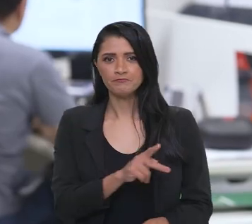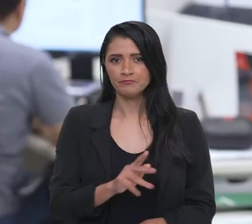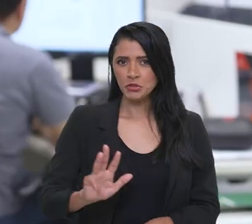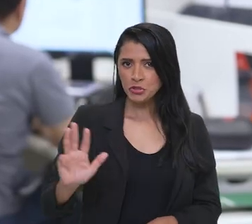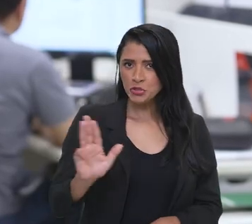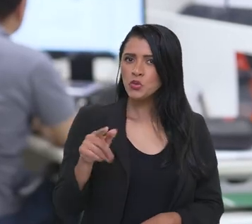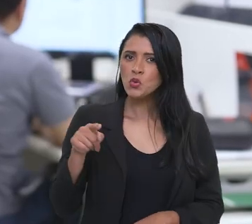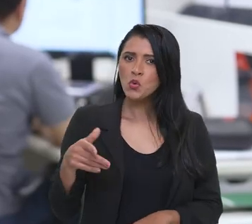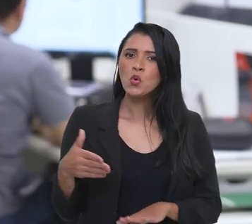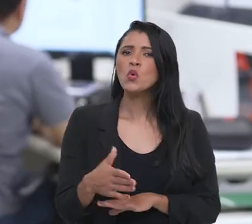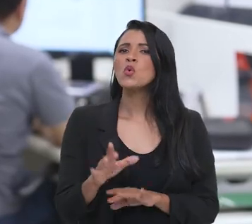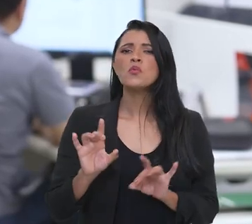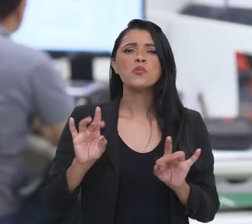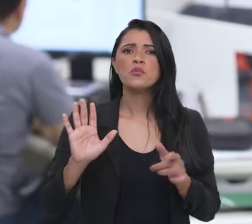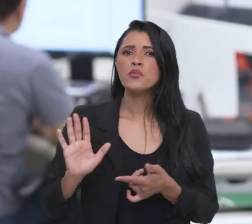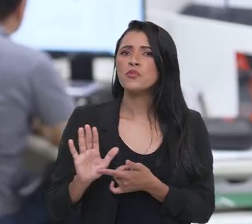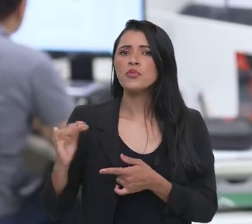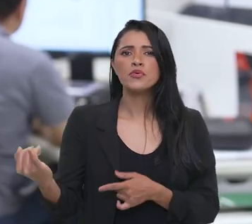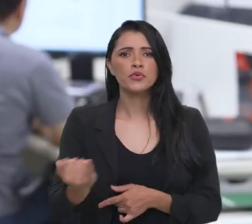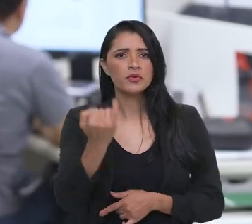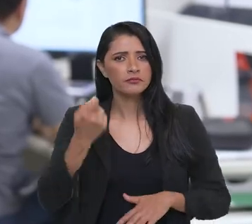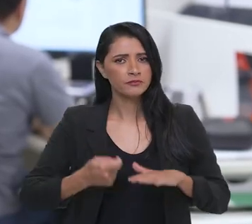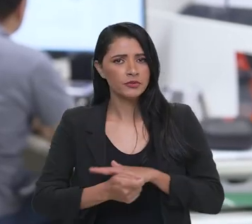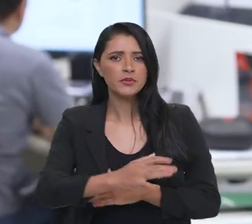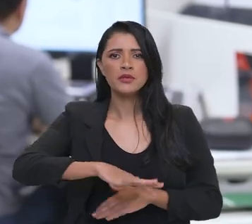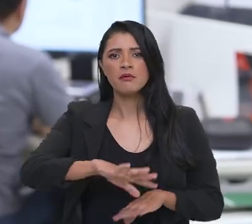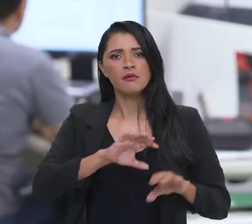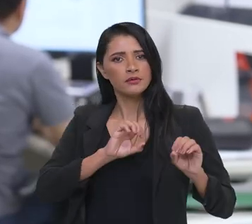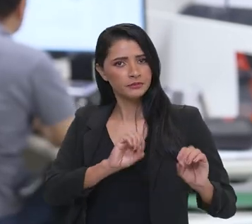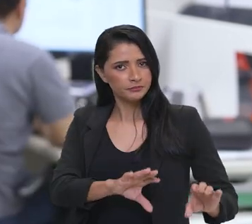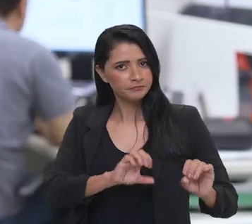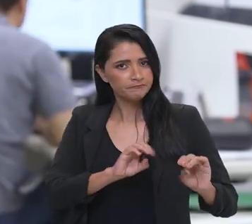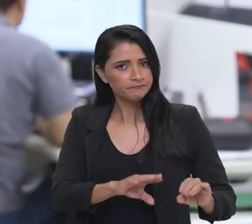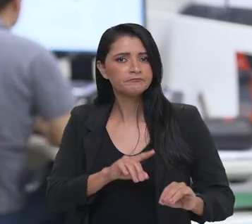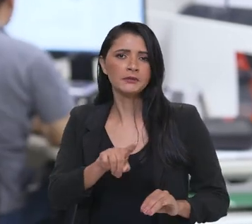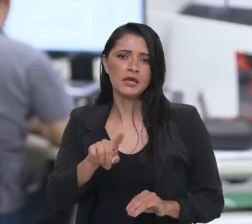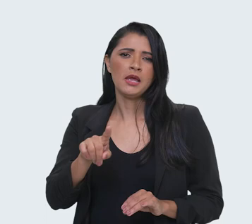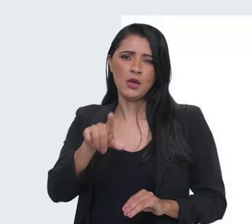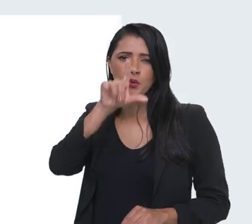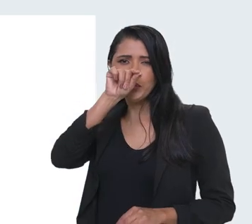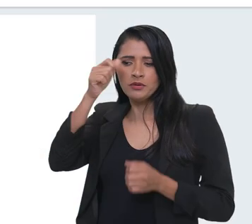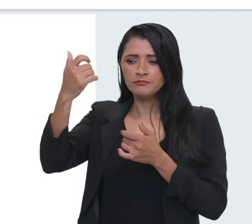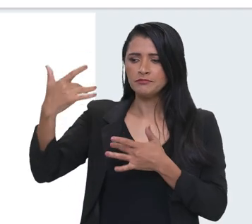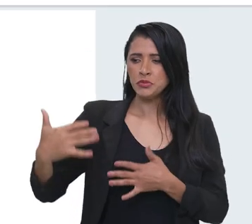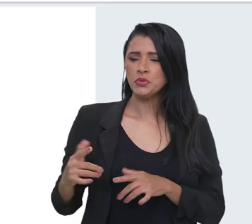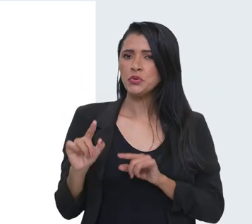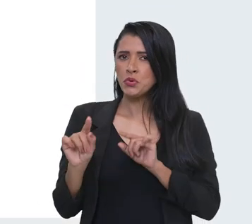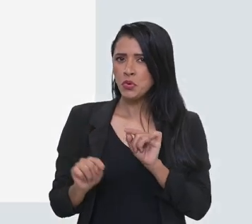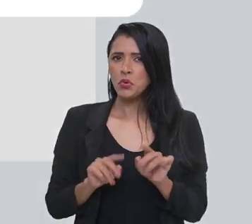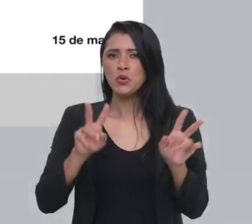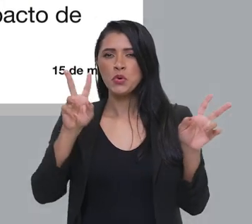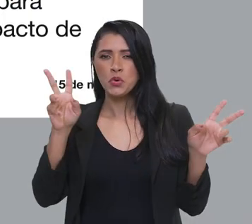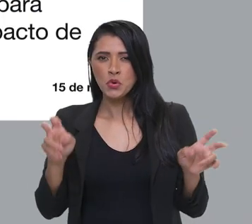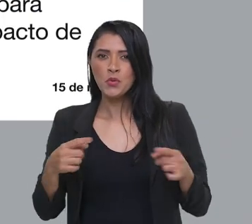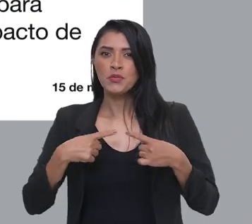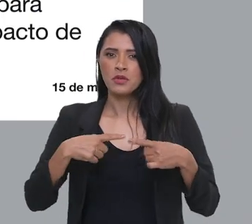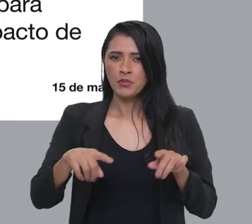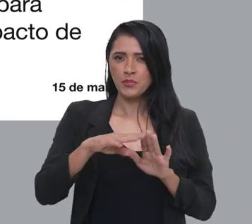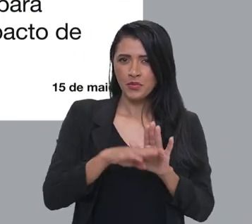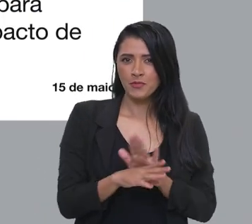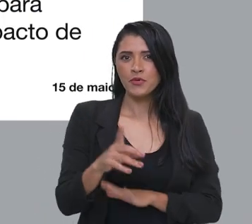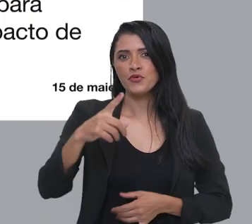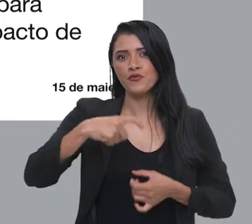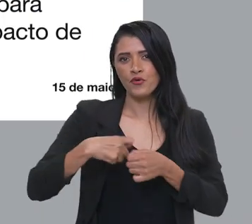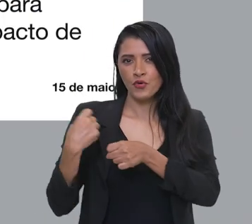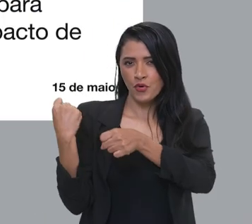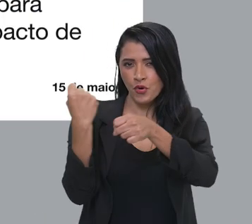Olá! O presidente Lula destaca a importância de investimentos na educação. Pelo Twitter, ele falou sobre o lançamento